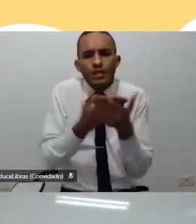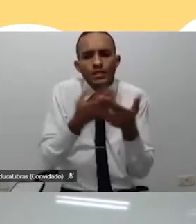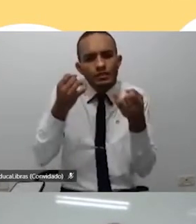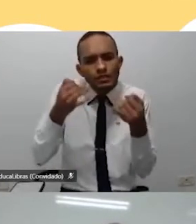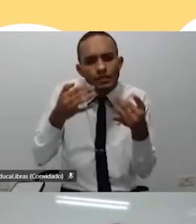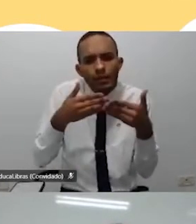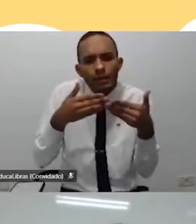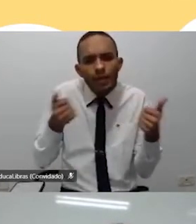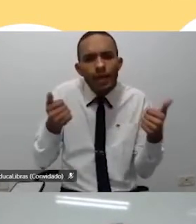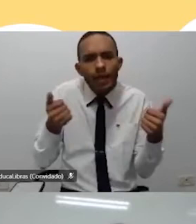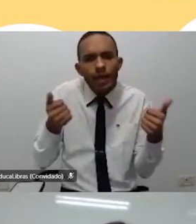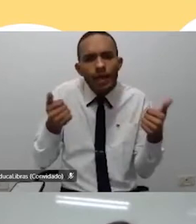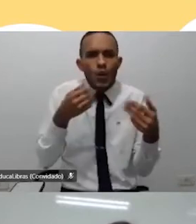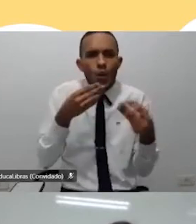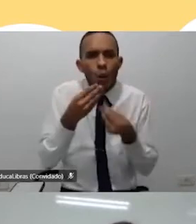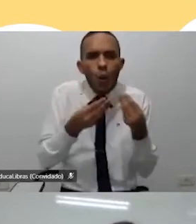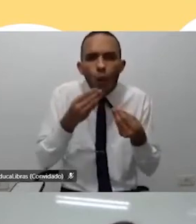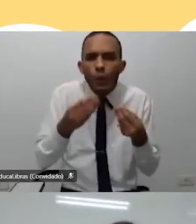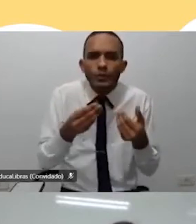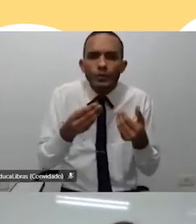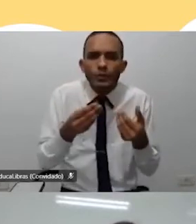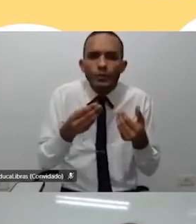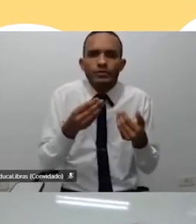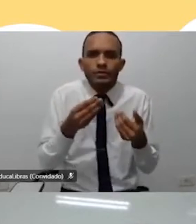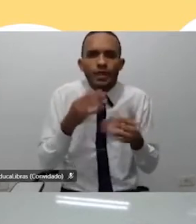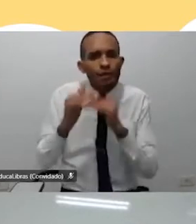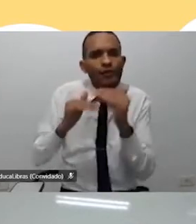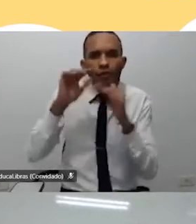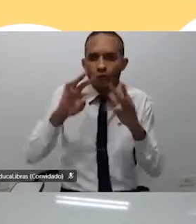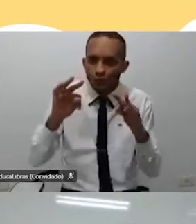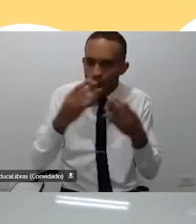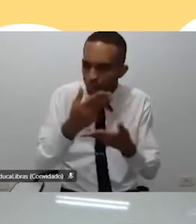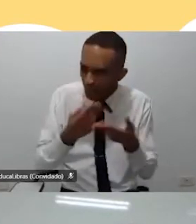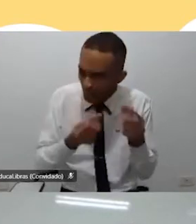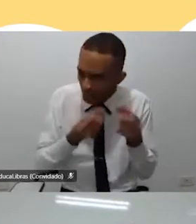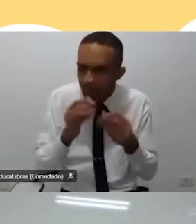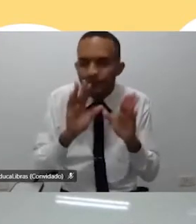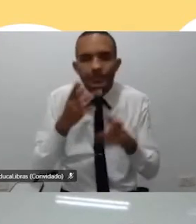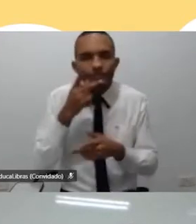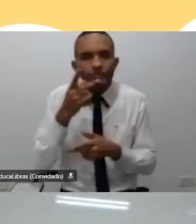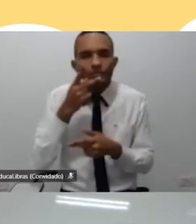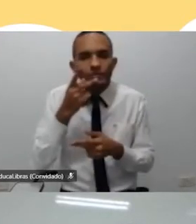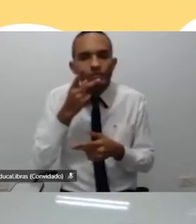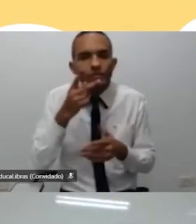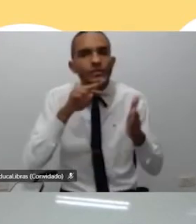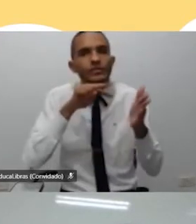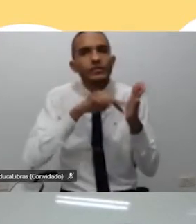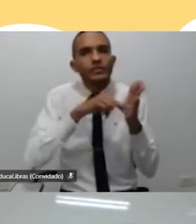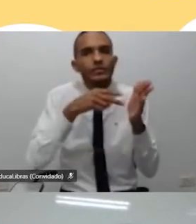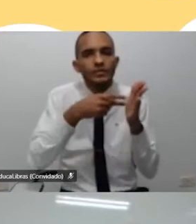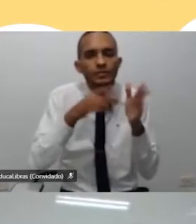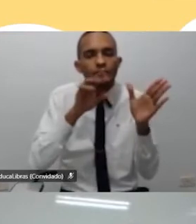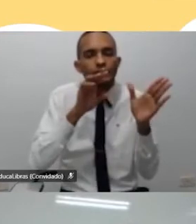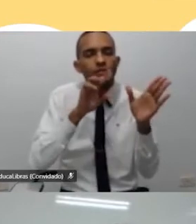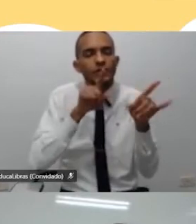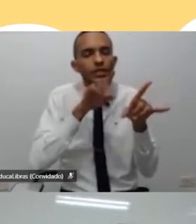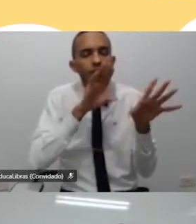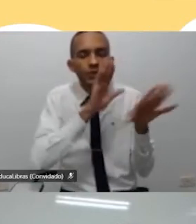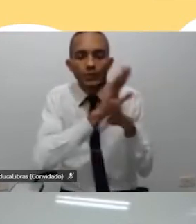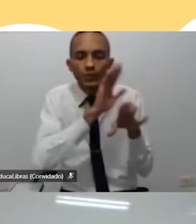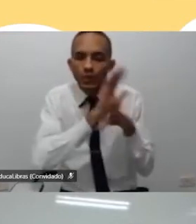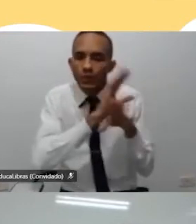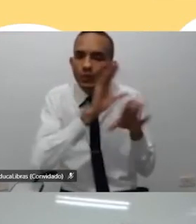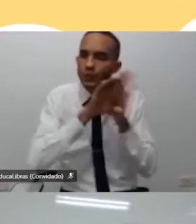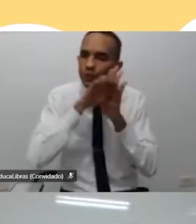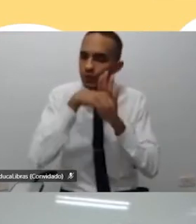esse, puxa para isso, desenvolve tudo isso. Nós já falamos de significar os conteúdos, então, isso é o número